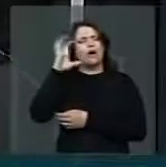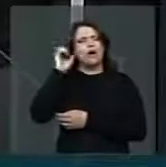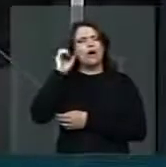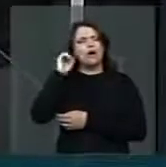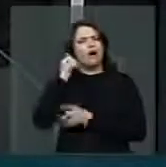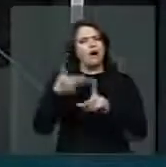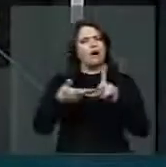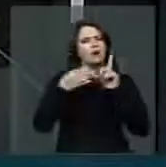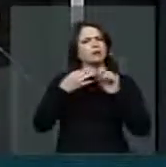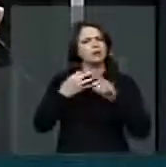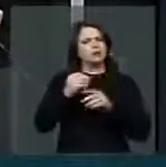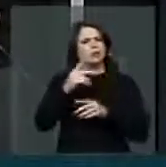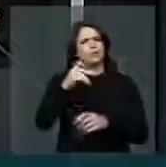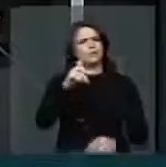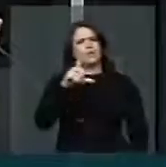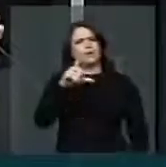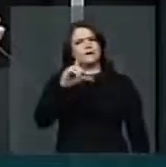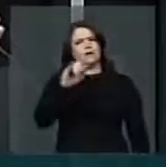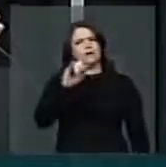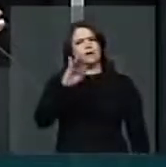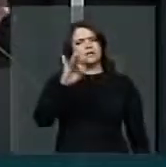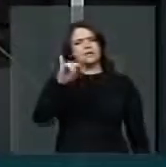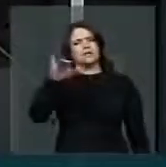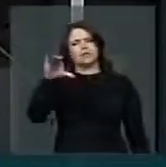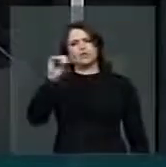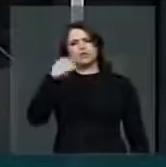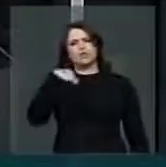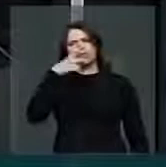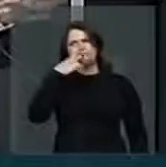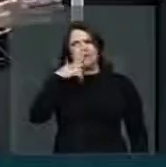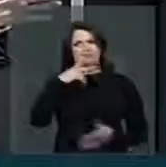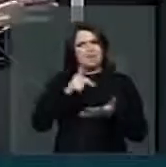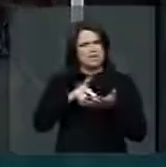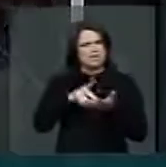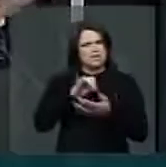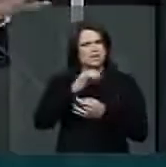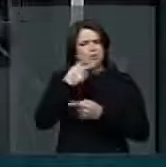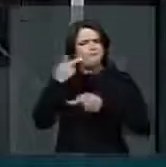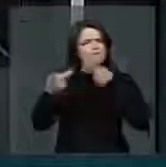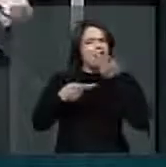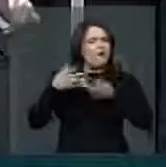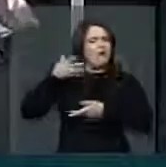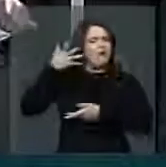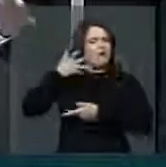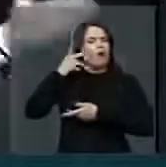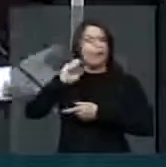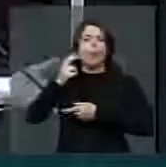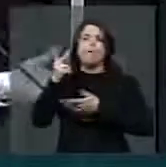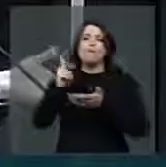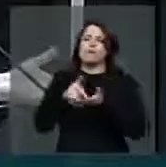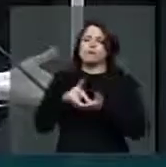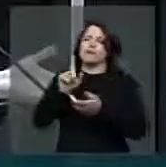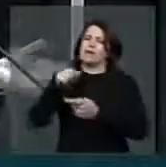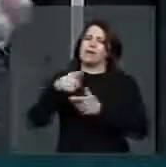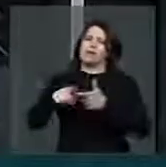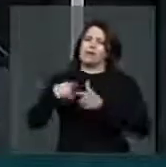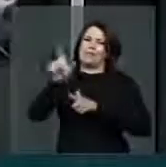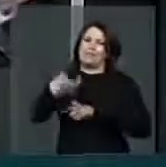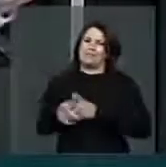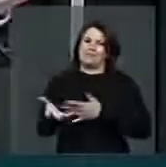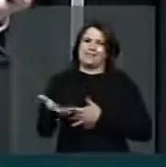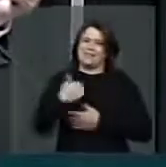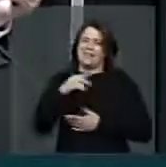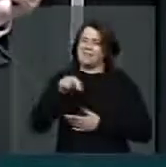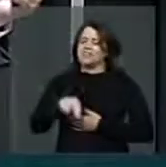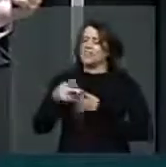E é isso que a população está revoltada. É entre a fala, o discurso e a prática. Esse é o problema. Aqui